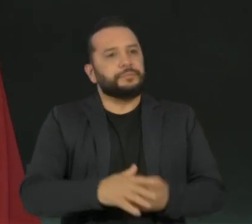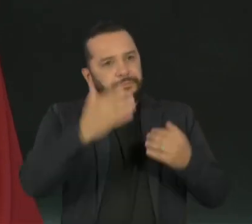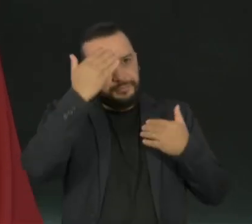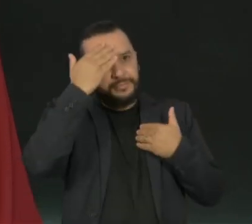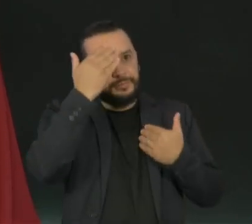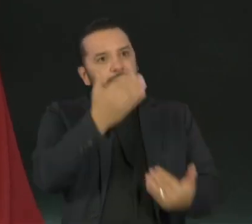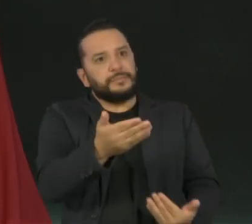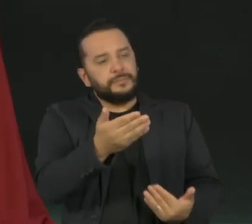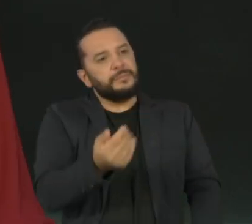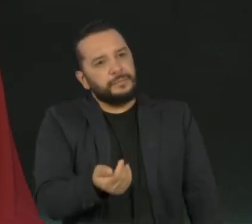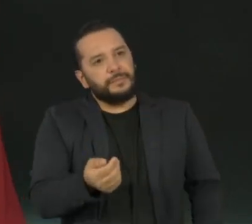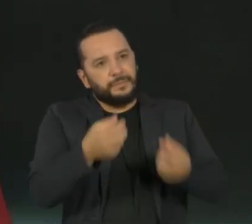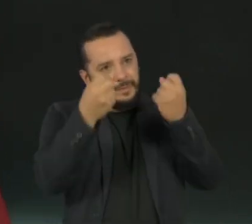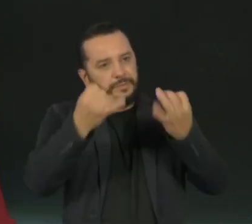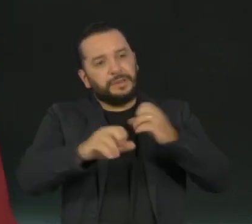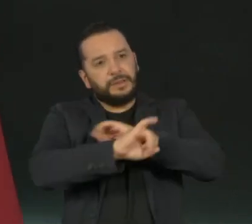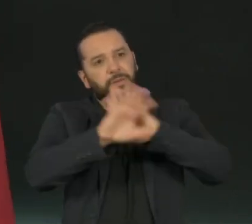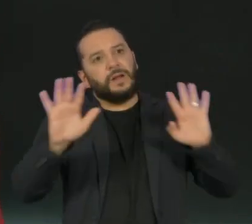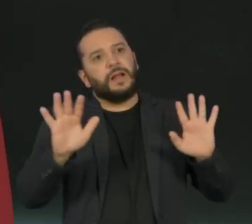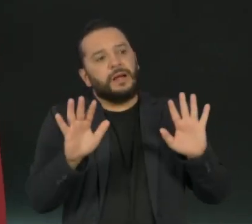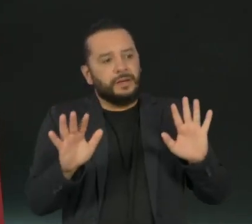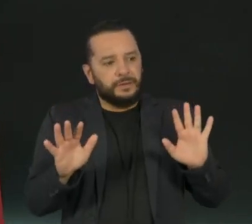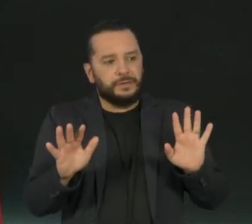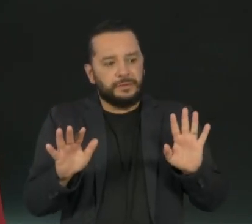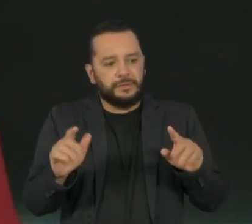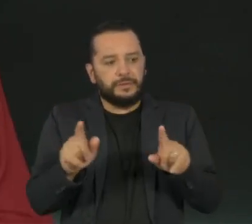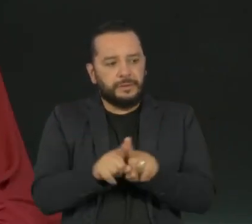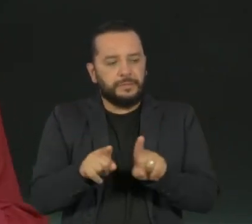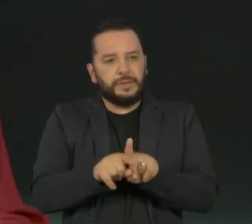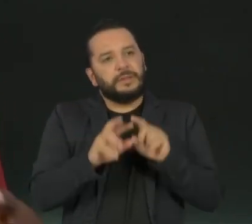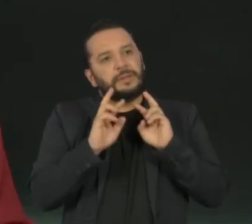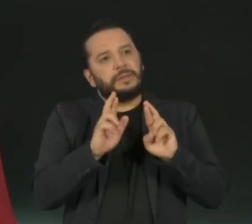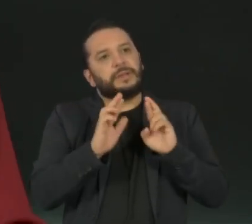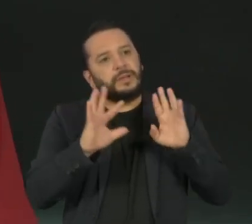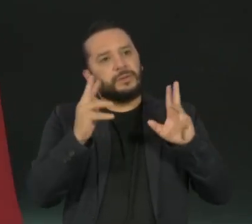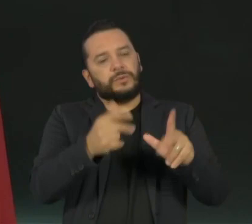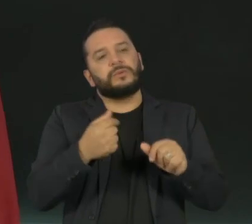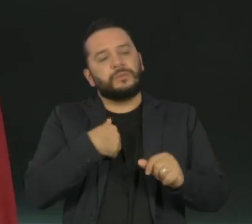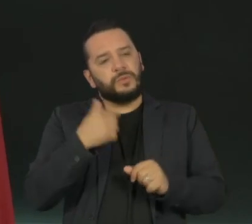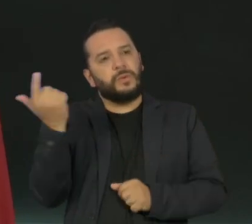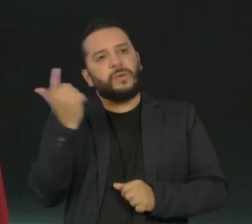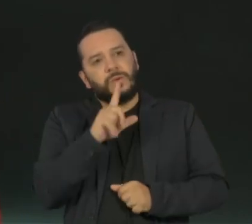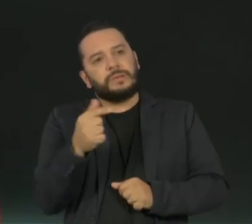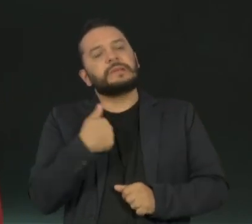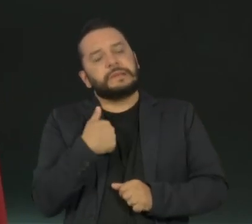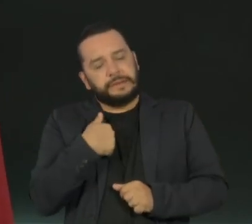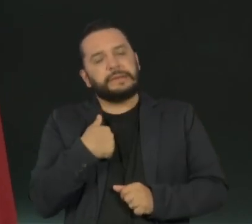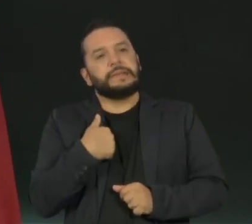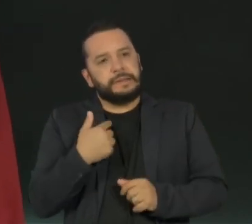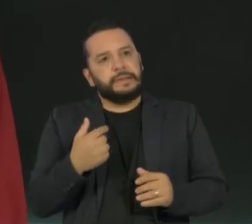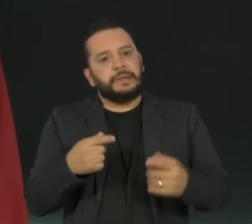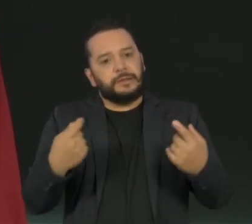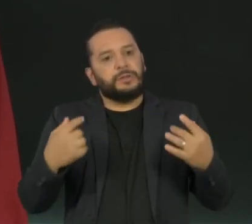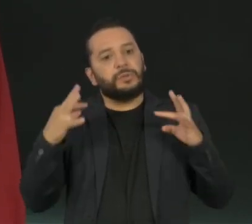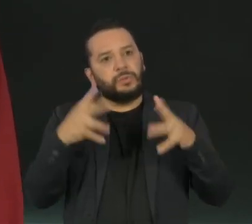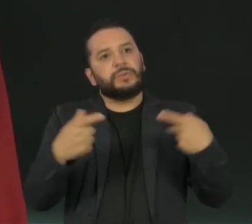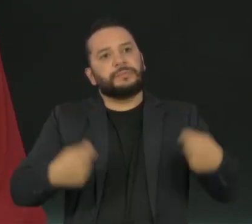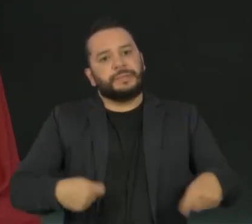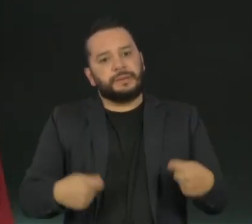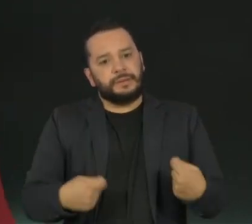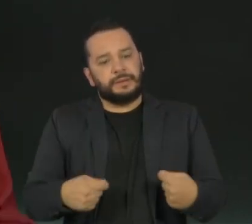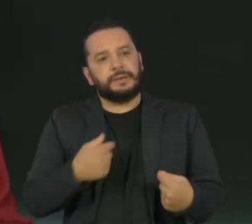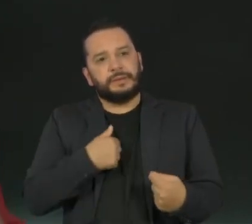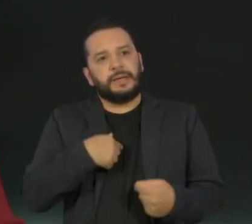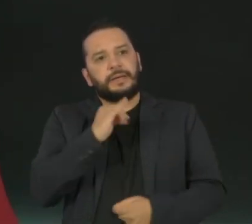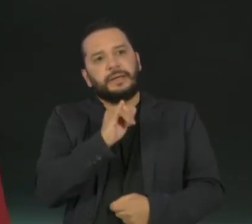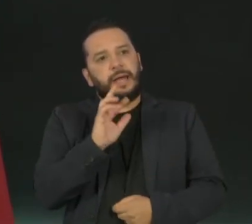obrigada pelos esclarecimentos e vamos torcer para todo mundo reunir tudo que é necessário para entregar